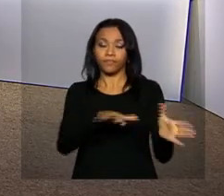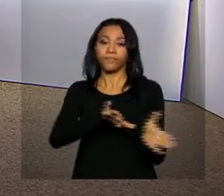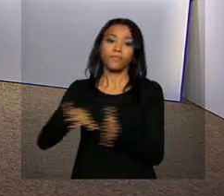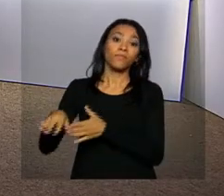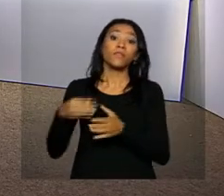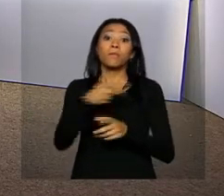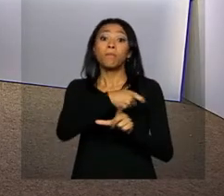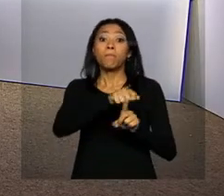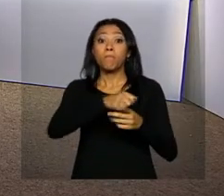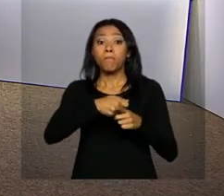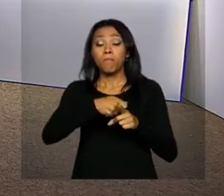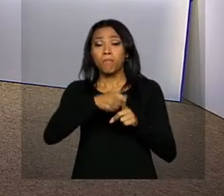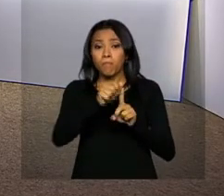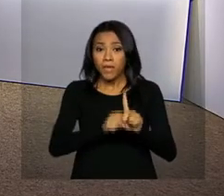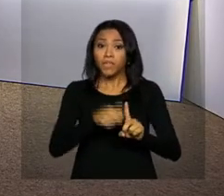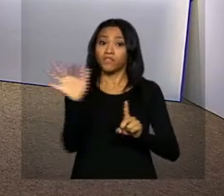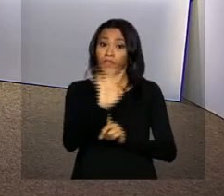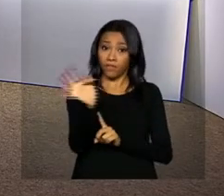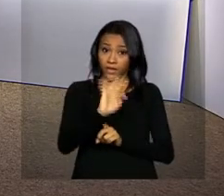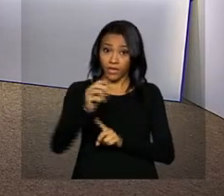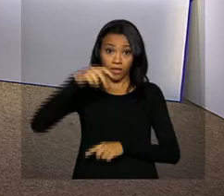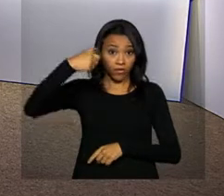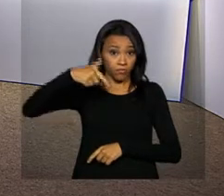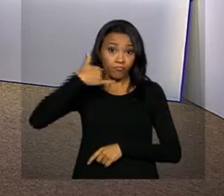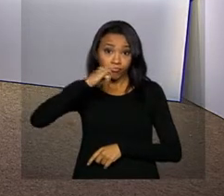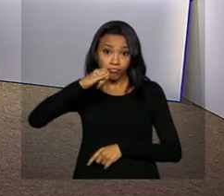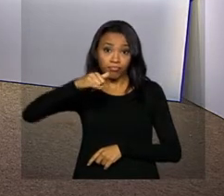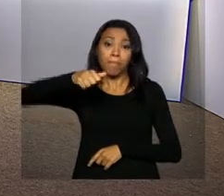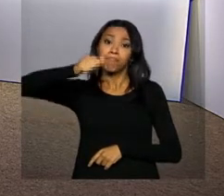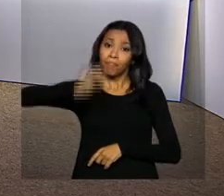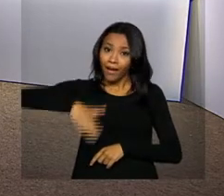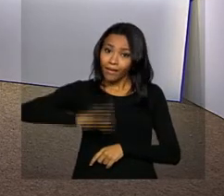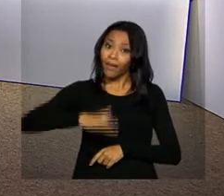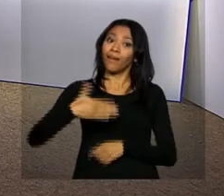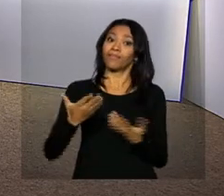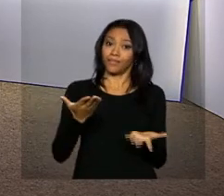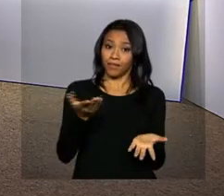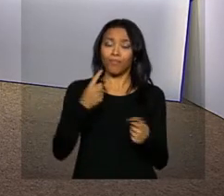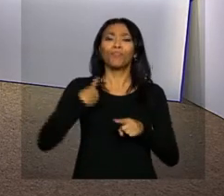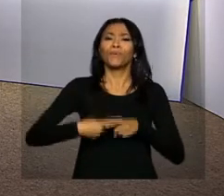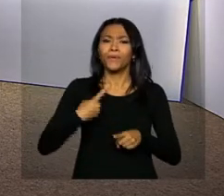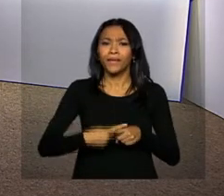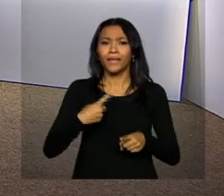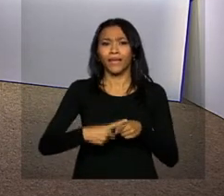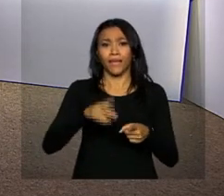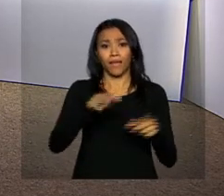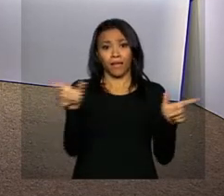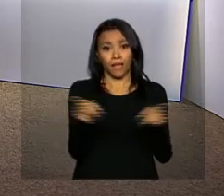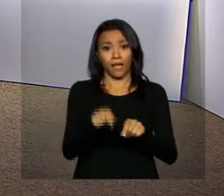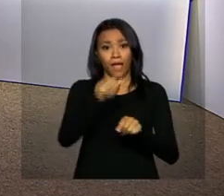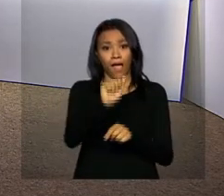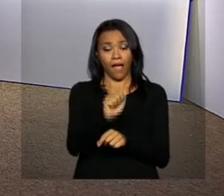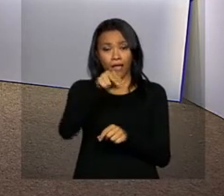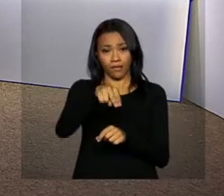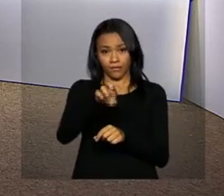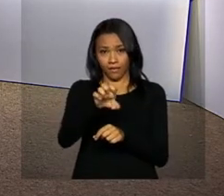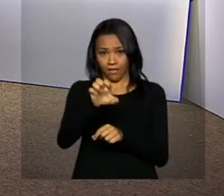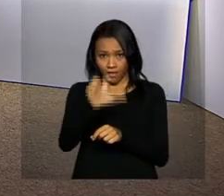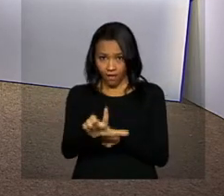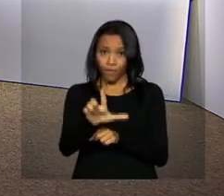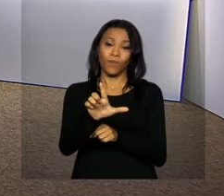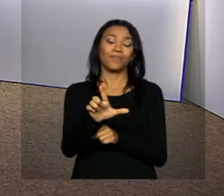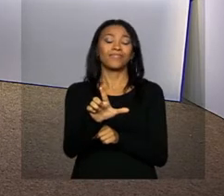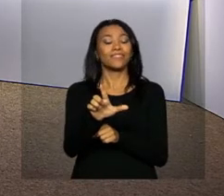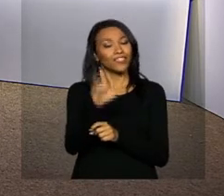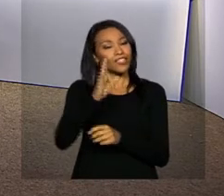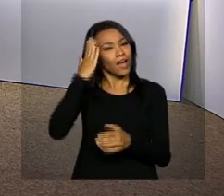fevereiro, a tarifa de energia deve ficar mais barata para os brasileiros. Isso porque a Agência Nacional de Energia Elétrica, ANEL,